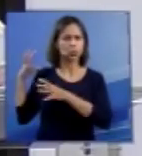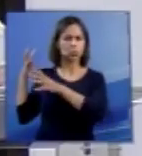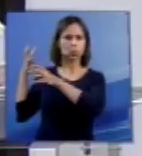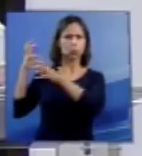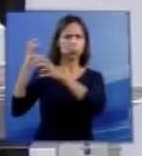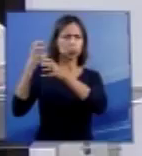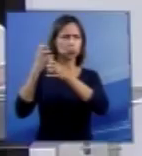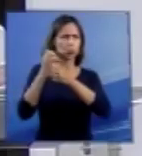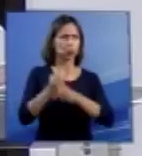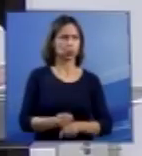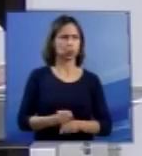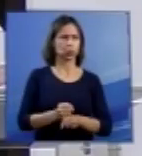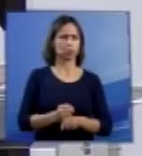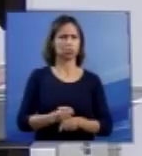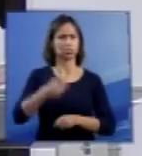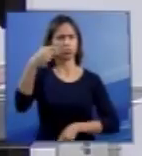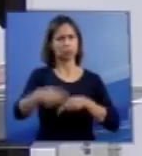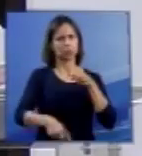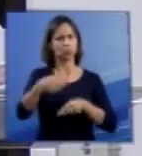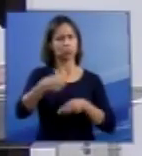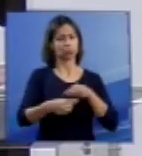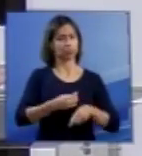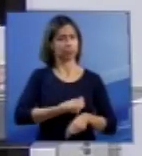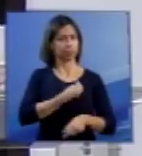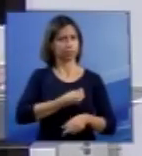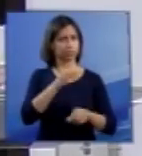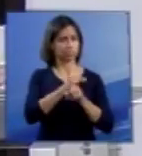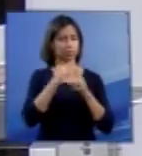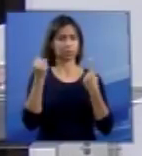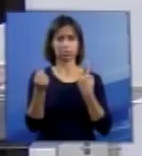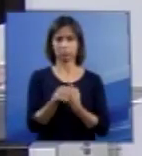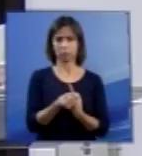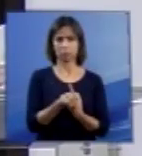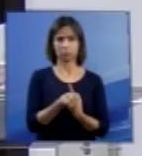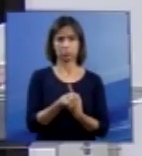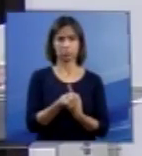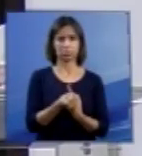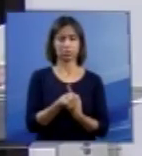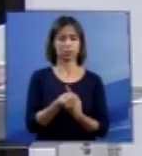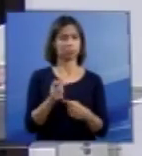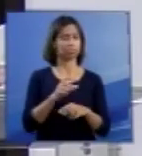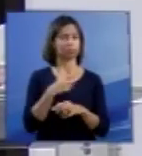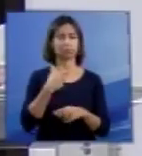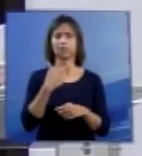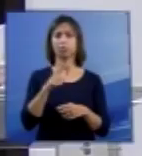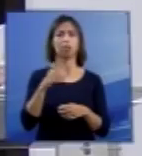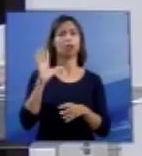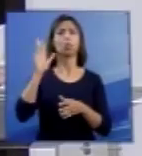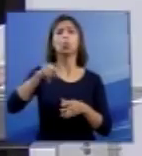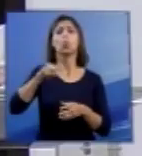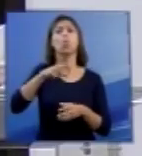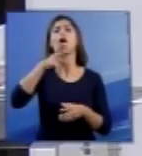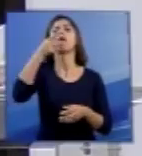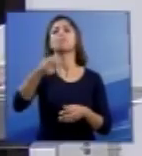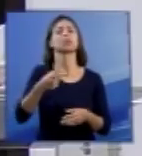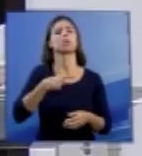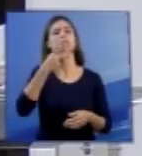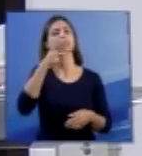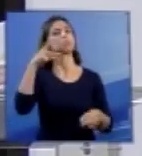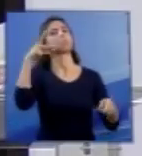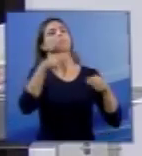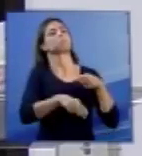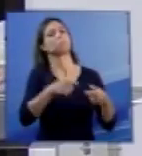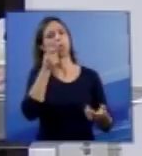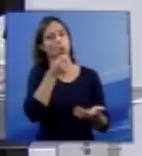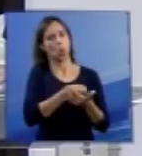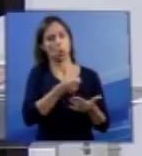nas discussões havidas na sociedade, em nenhum momento se cogitou a possibilidade de impedir mulheres, como